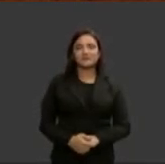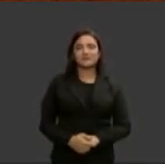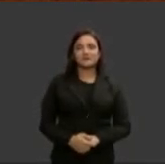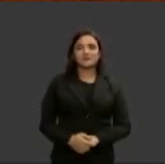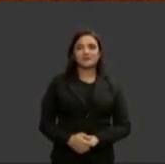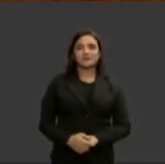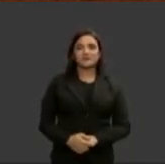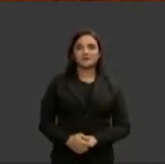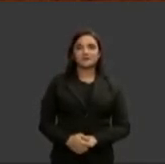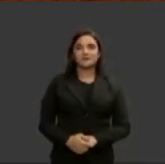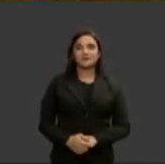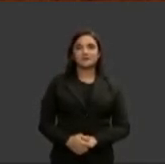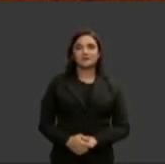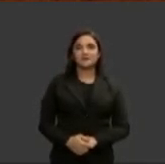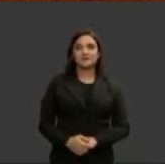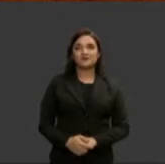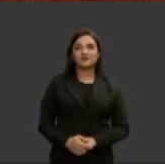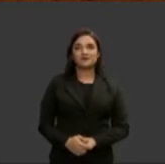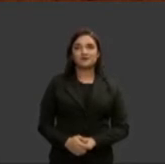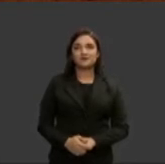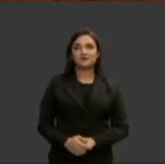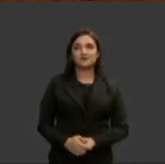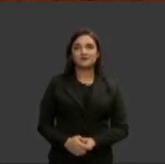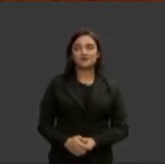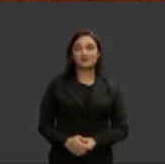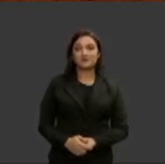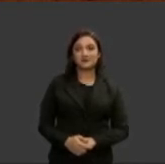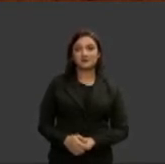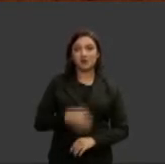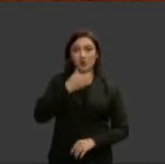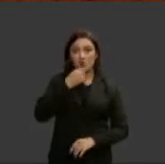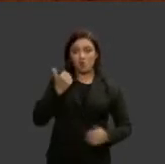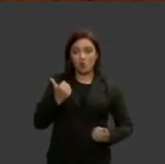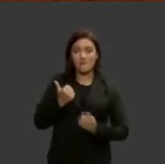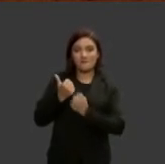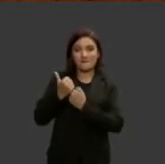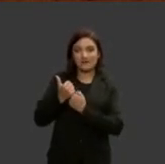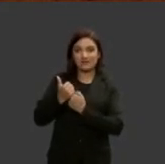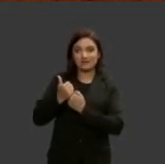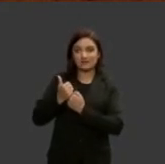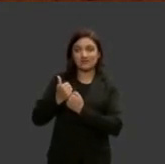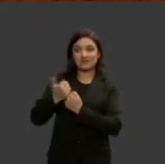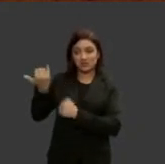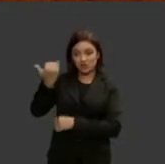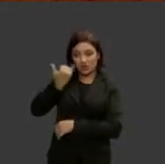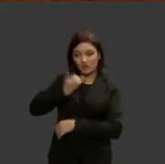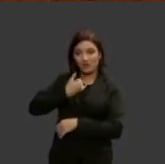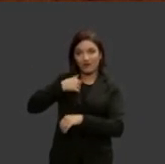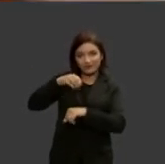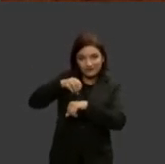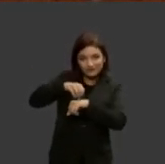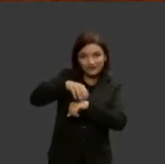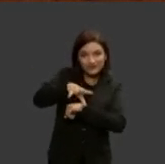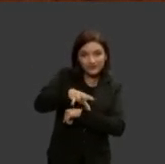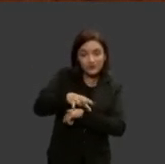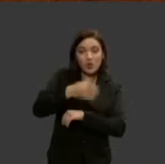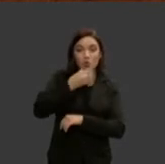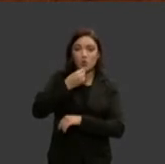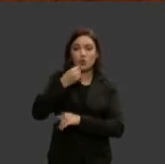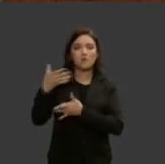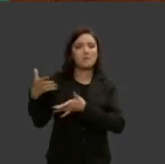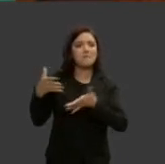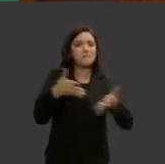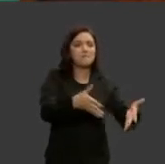e essa história foi me contada por um meu assessor que ele foi participar de uma